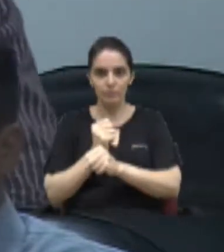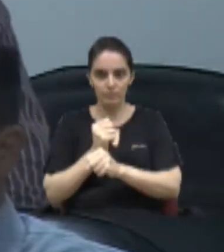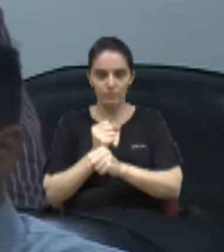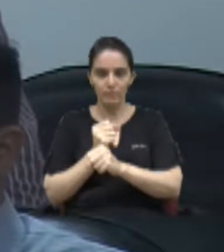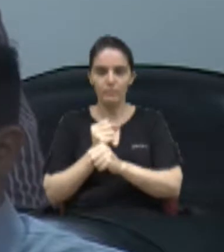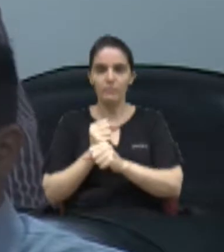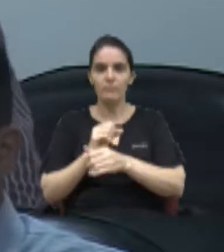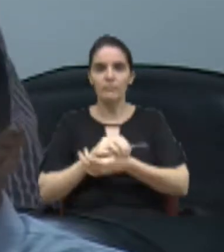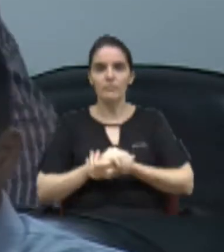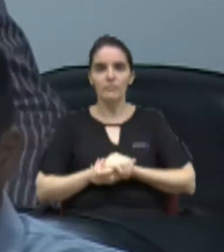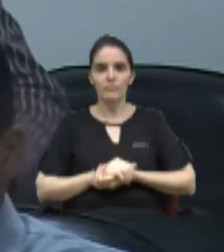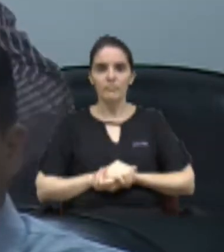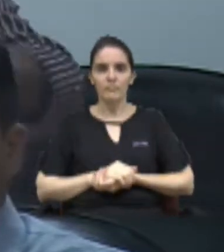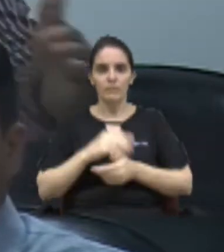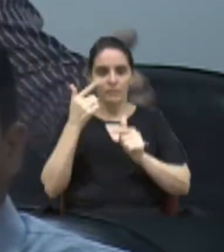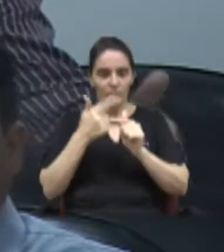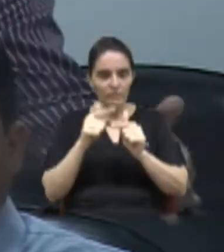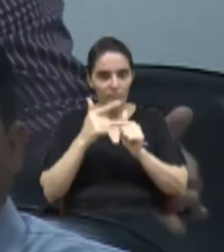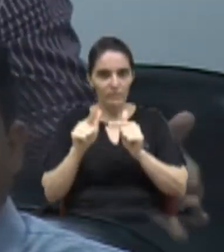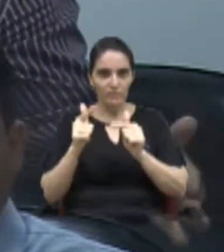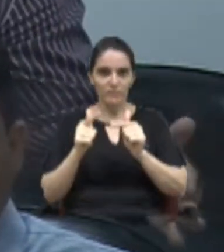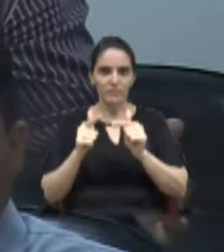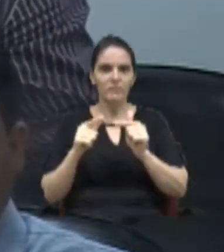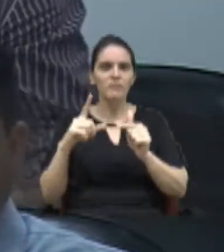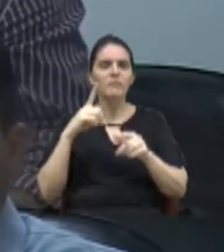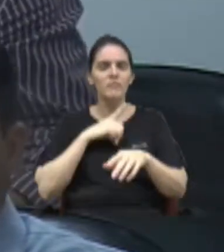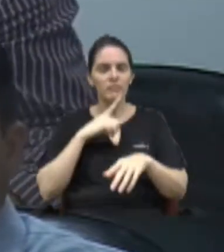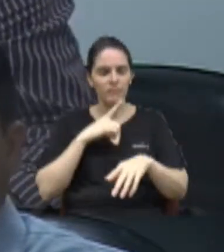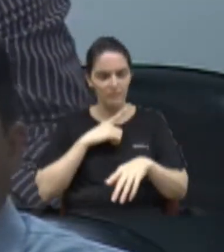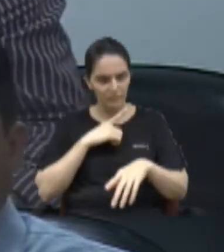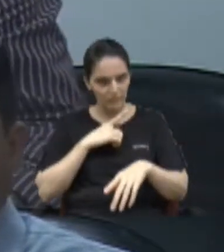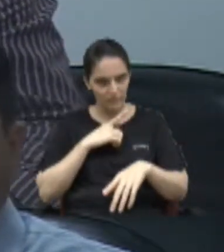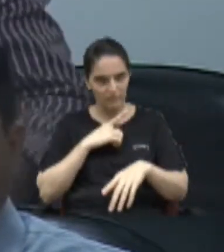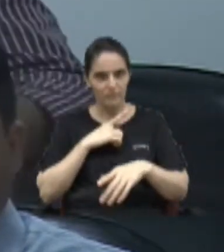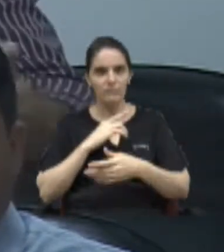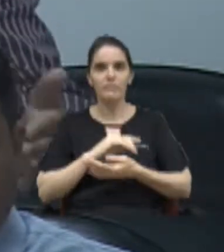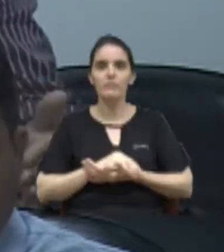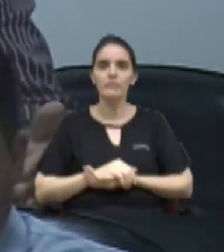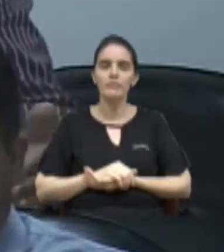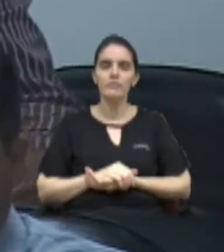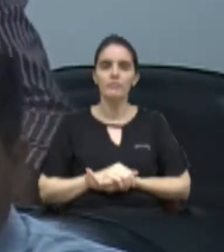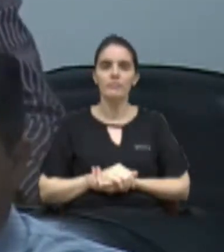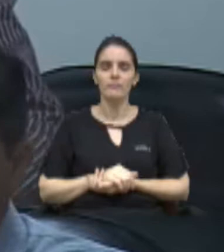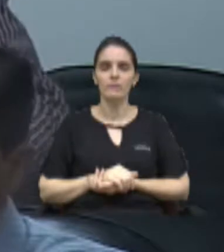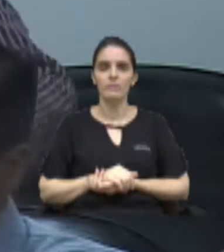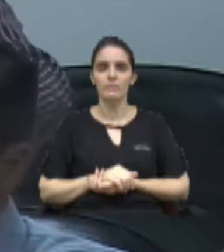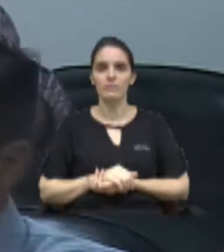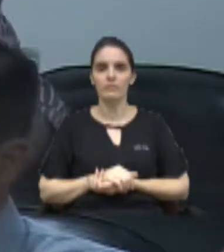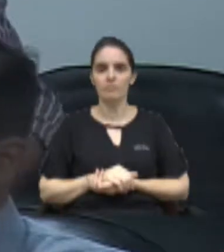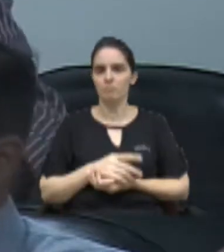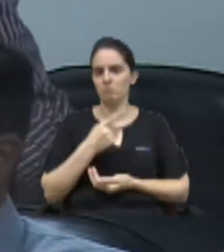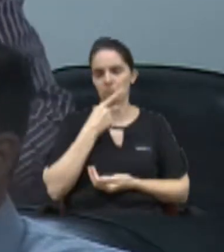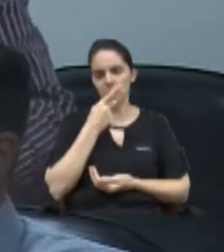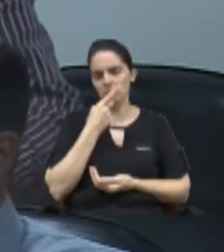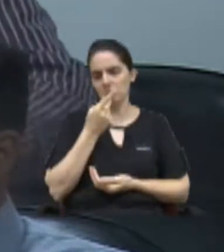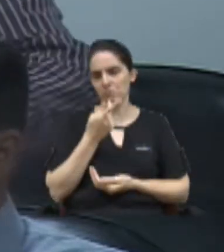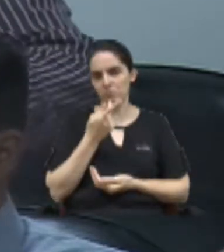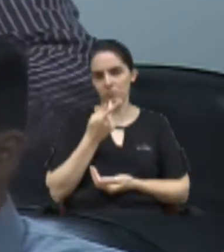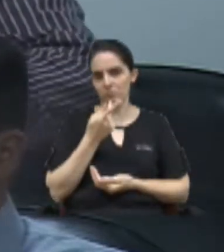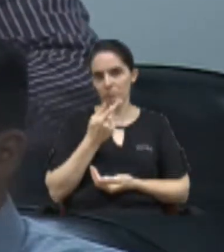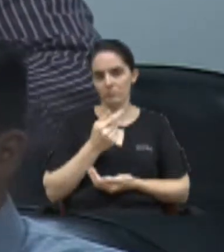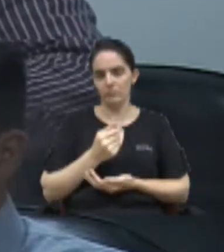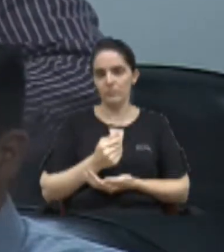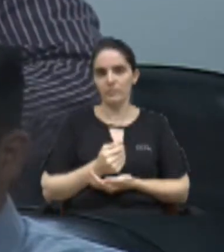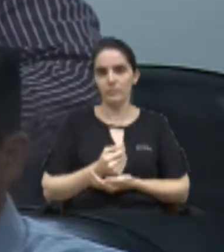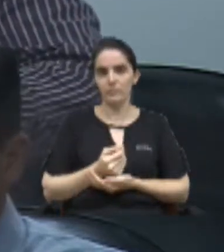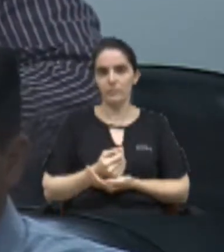situação que acreditamos que há falha, sim, não colocamos aqui a falha efetiva, podemos